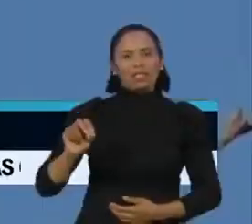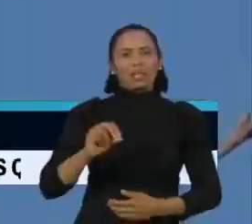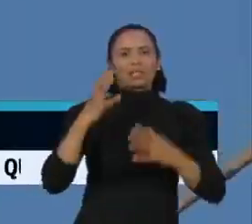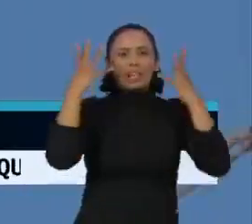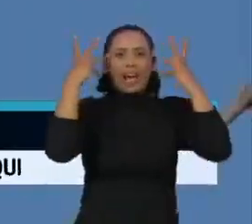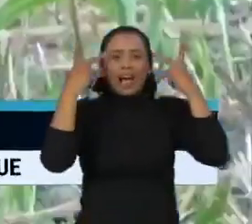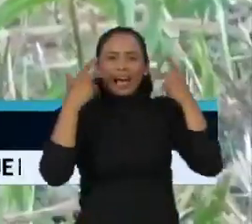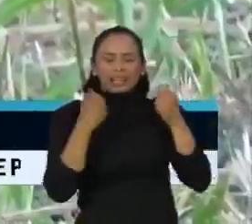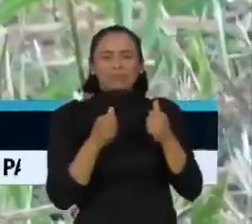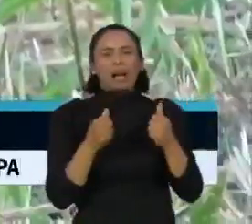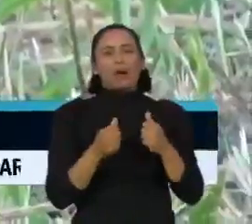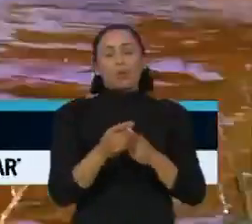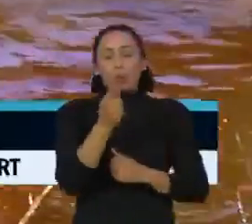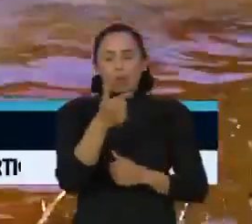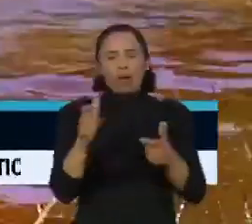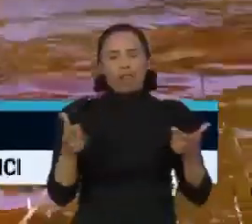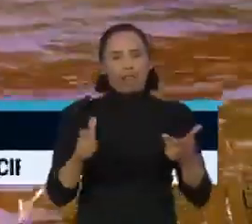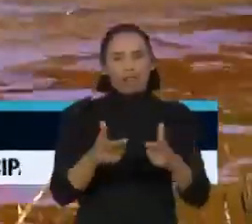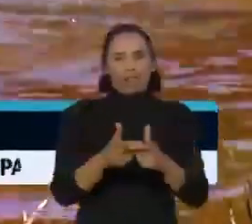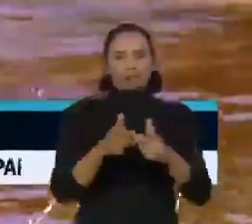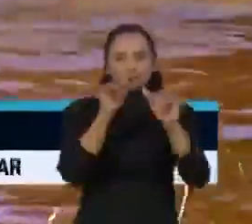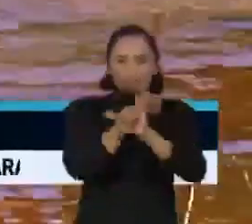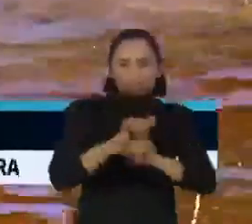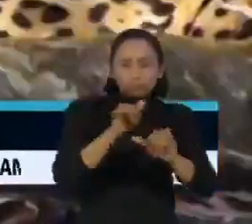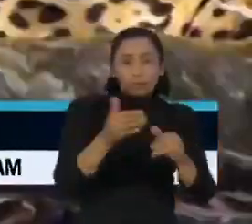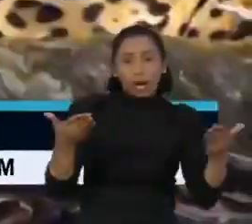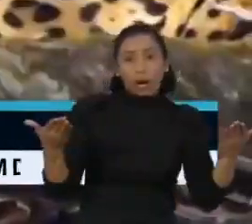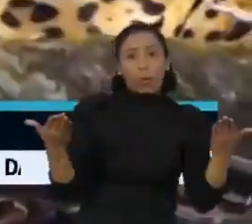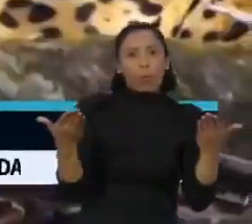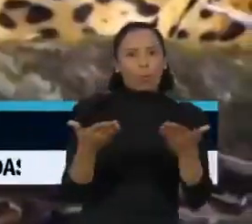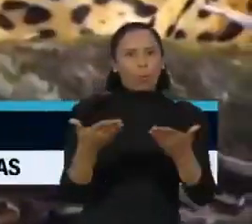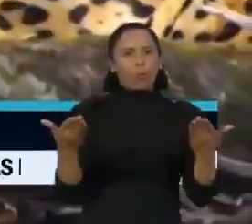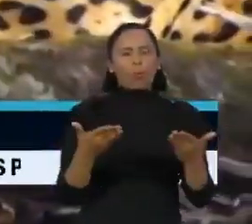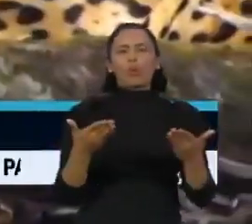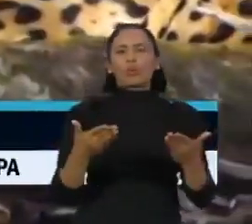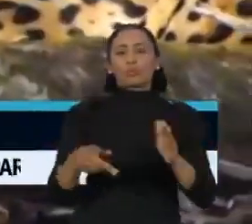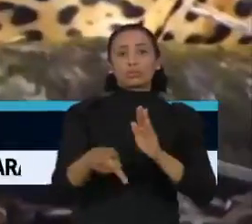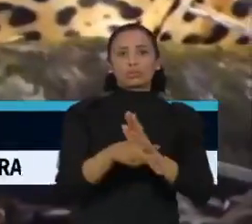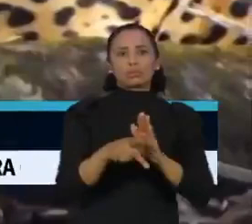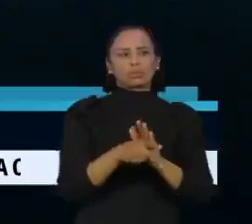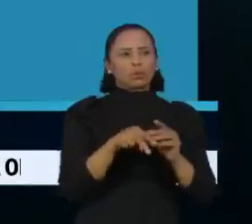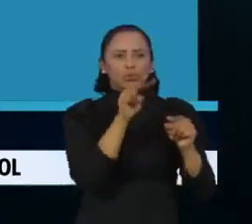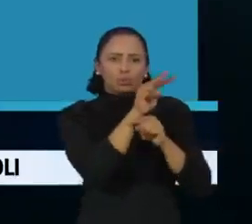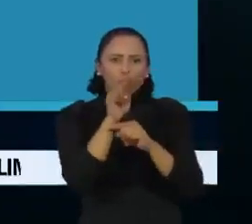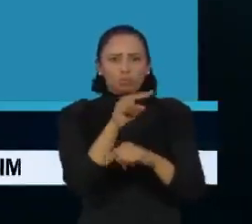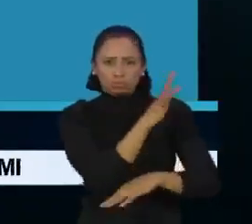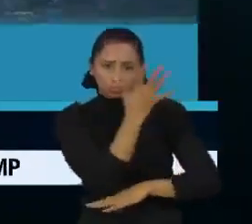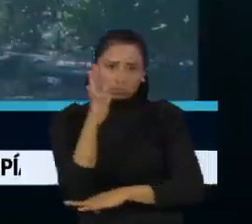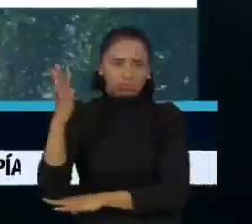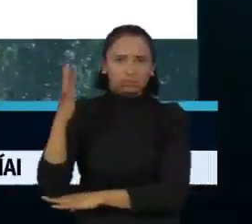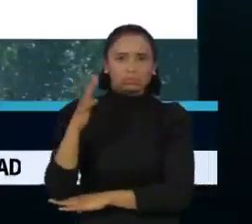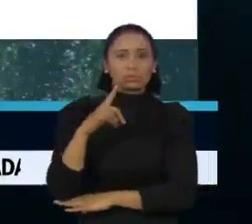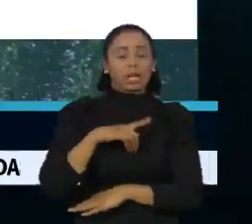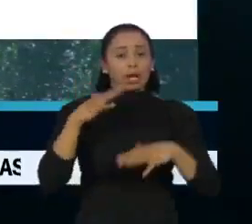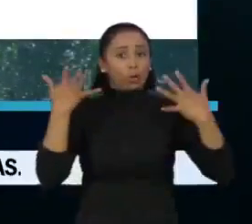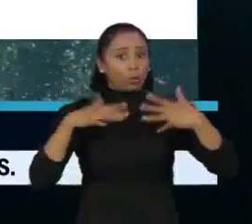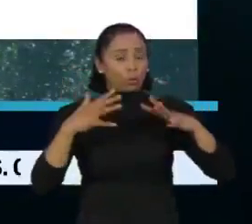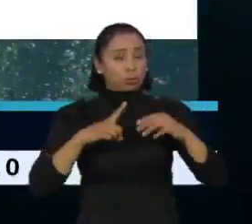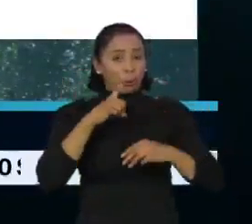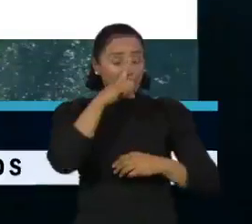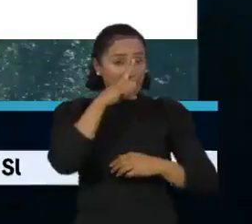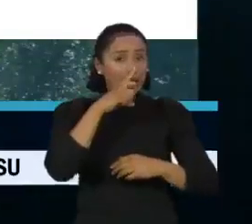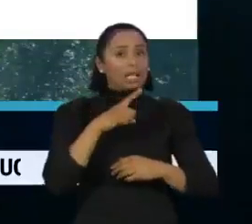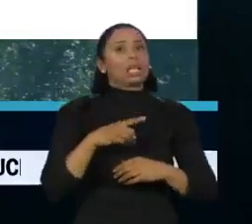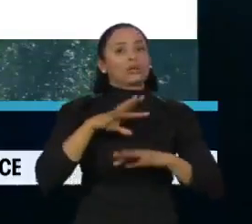ameaça, de acordo com uma publicação feita hoje pela União Internacional para a Conservação da Natureza. Correm risco de extinção